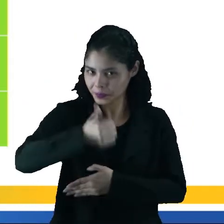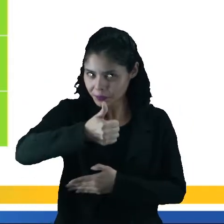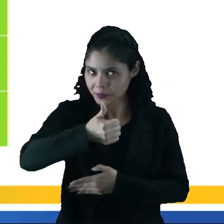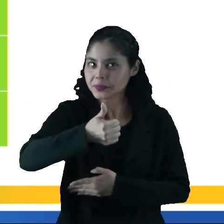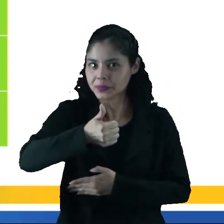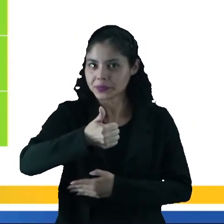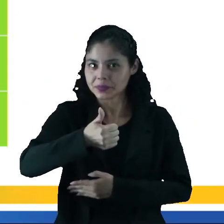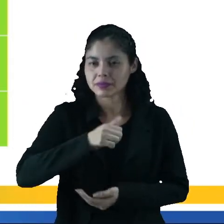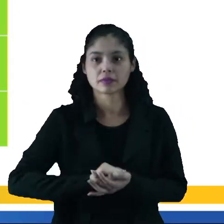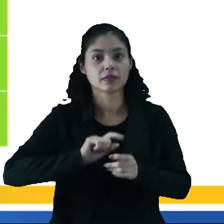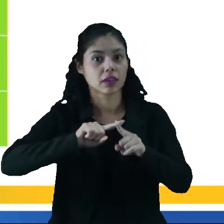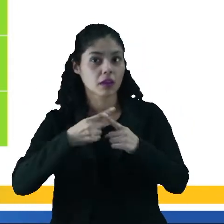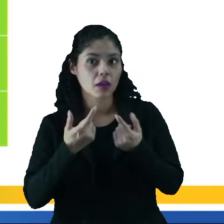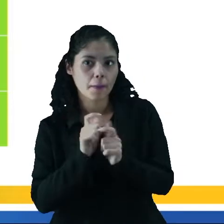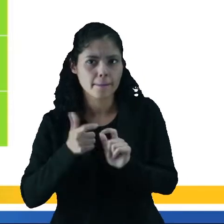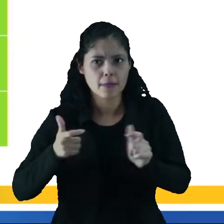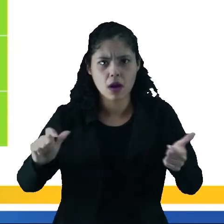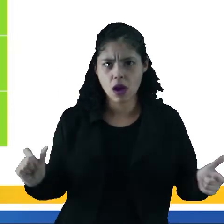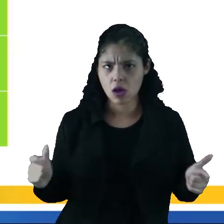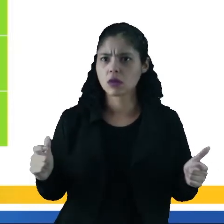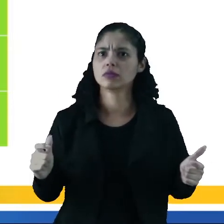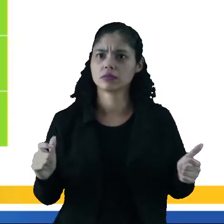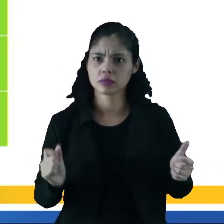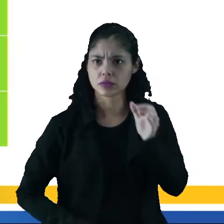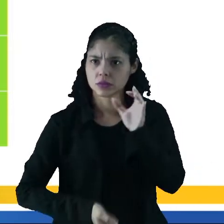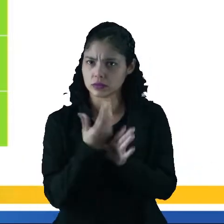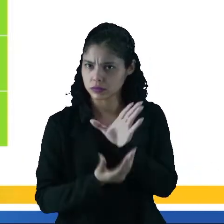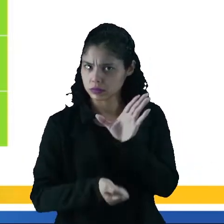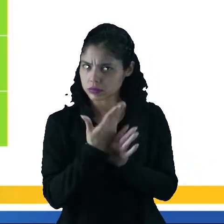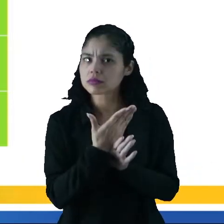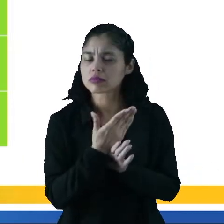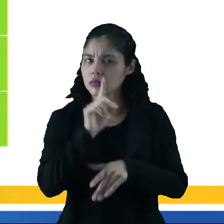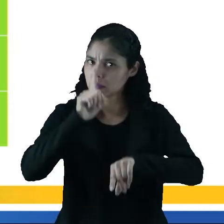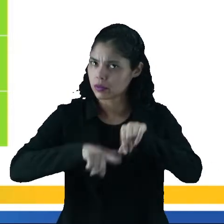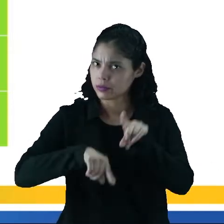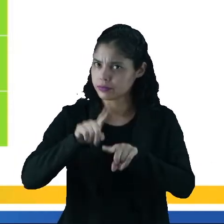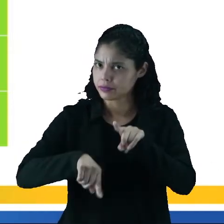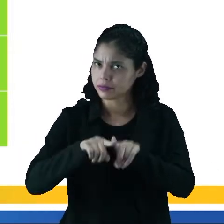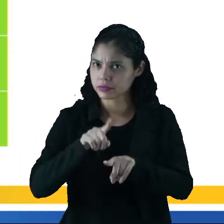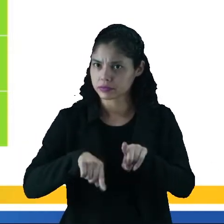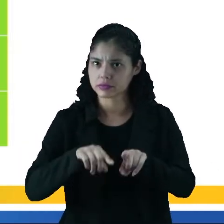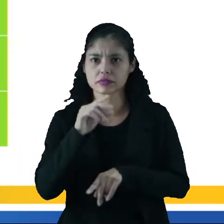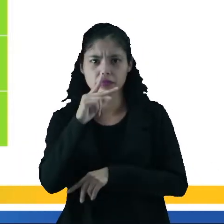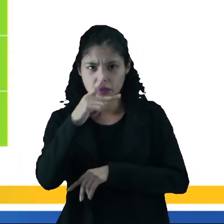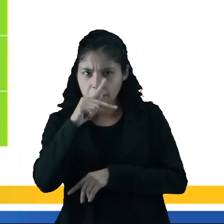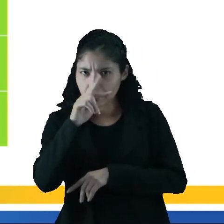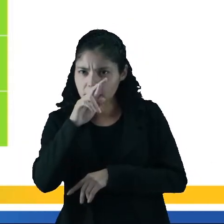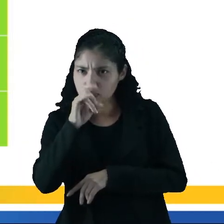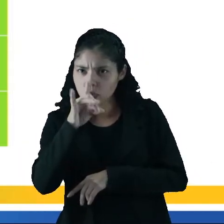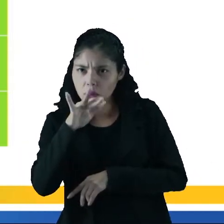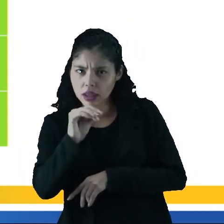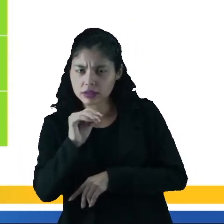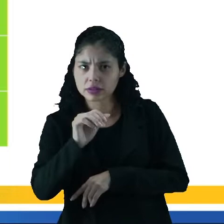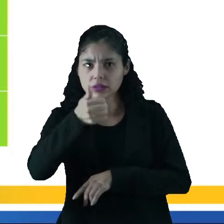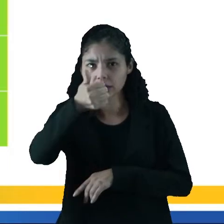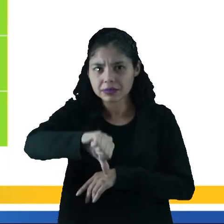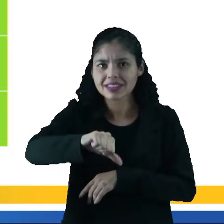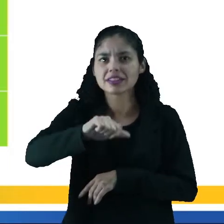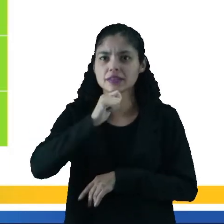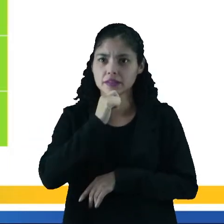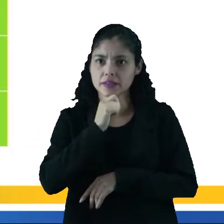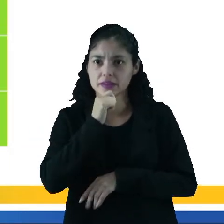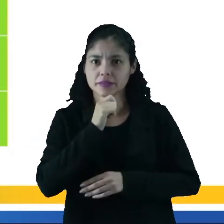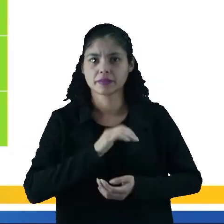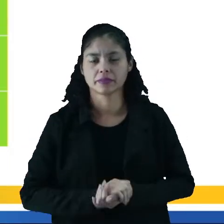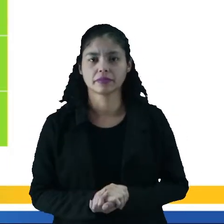desvantagens. Maior possibilidade de geração de material particulado, as partículas, para a atmosfera,